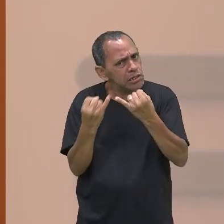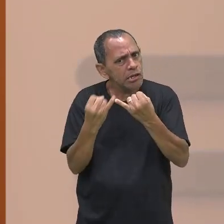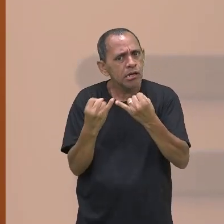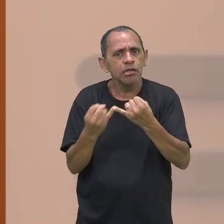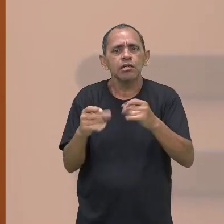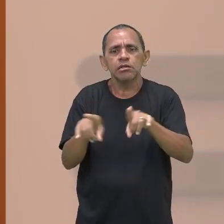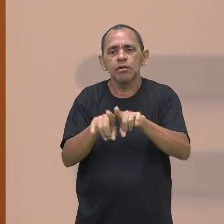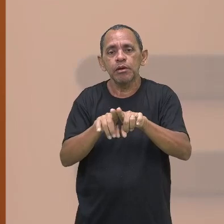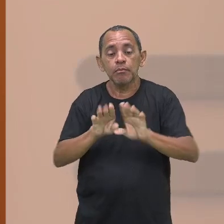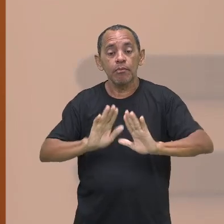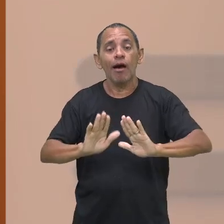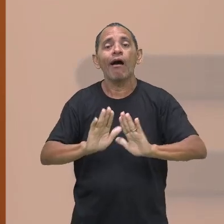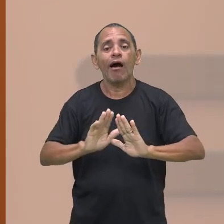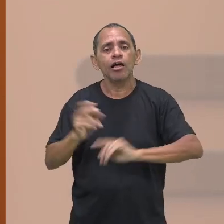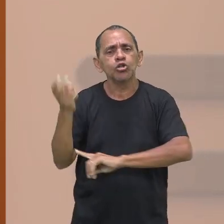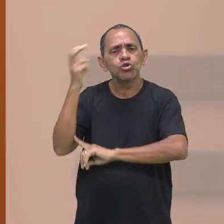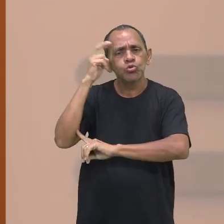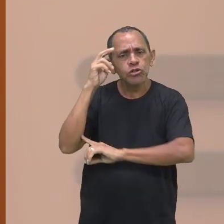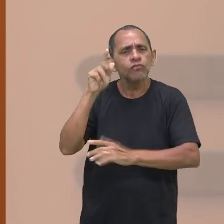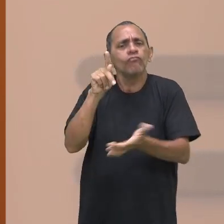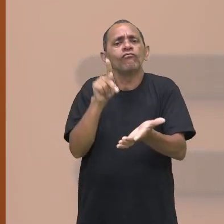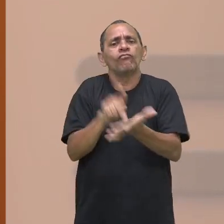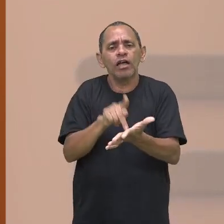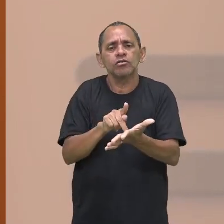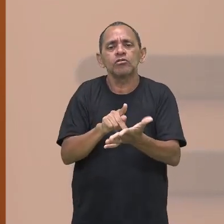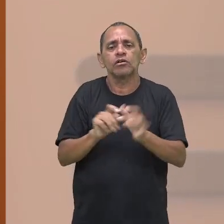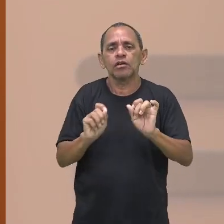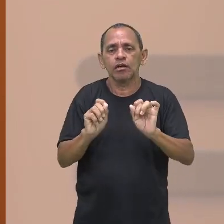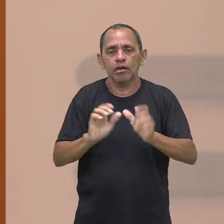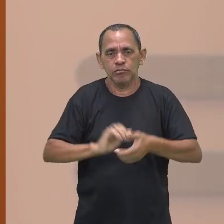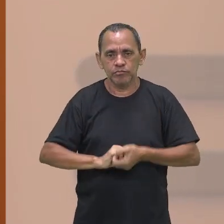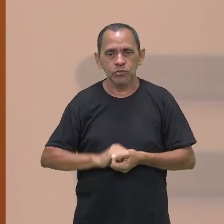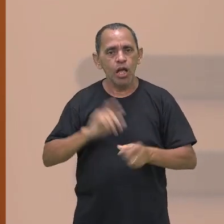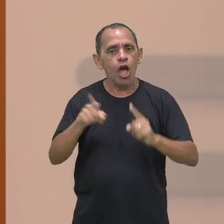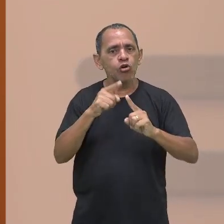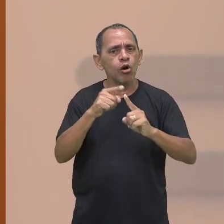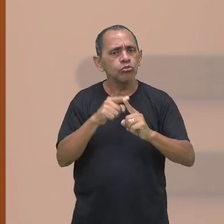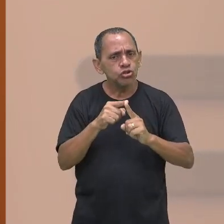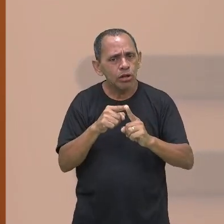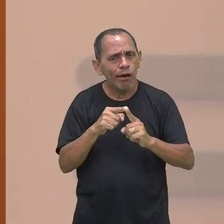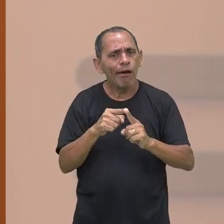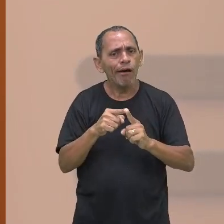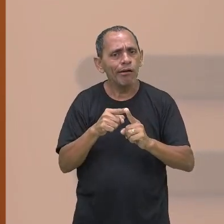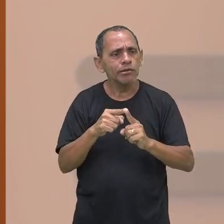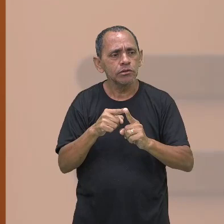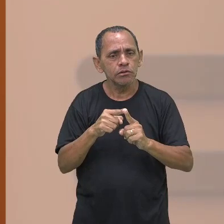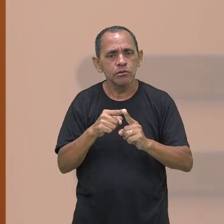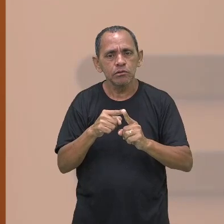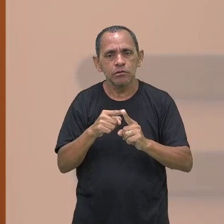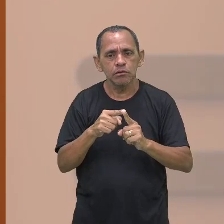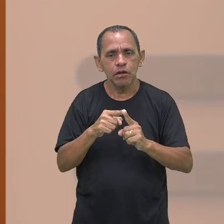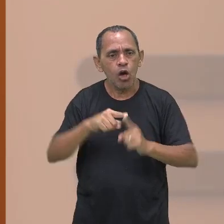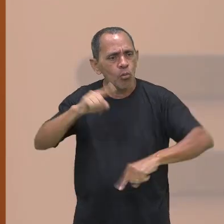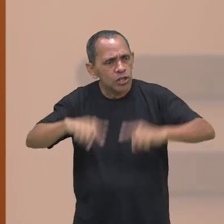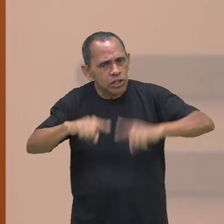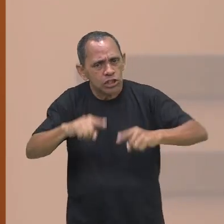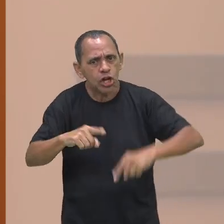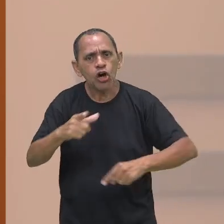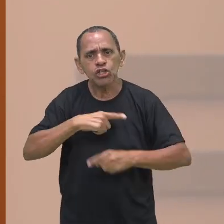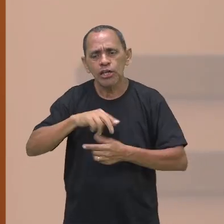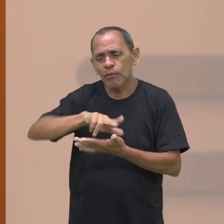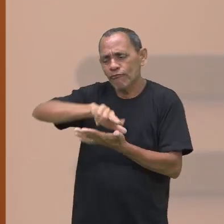a cultura realmente é um objeto que tenha-se uma variedade,